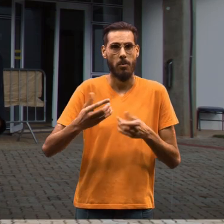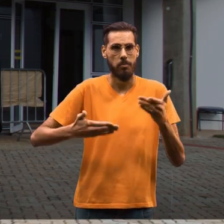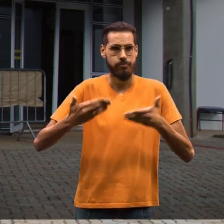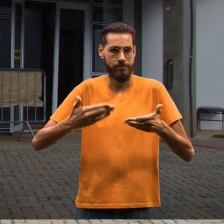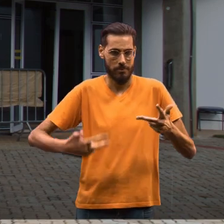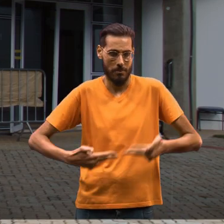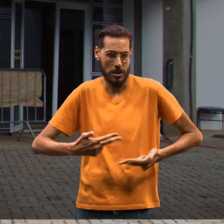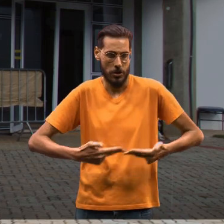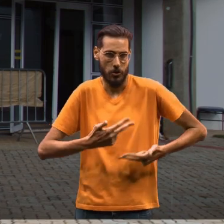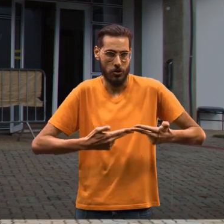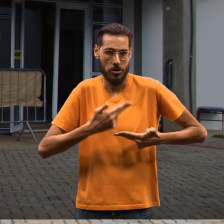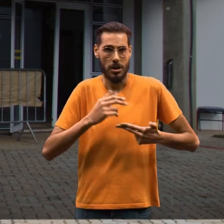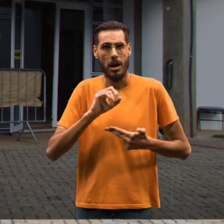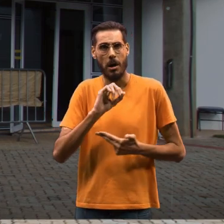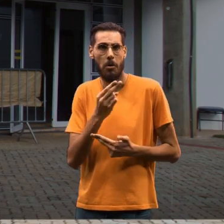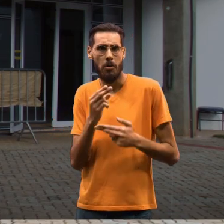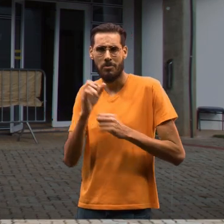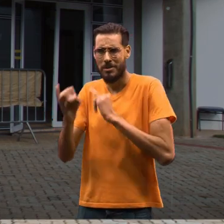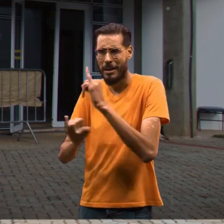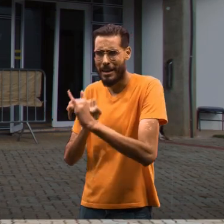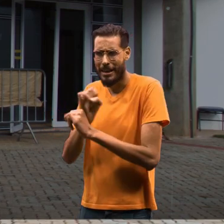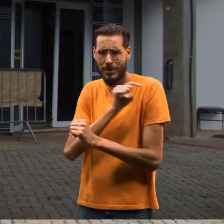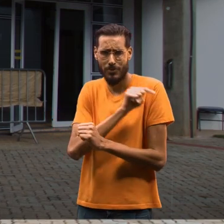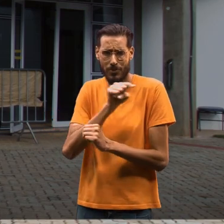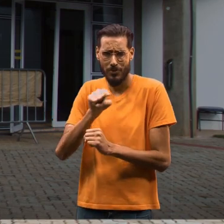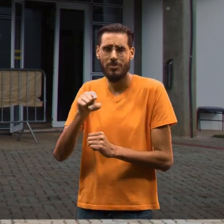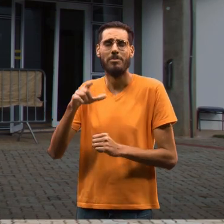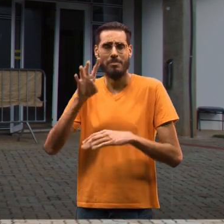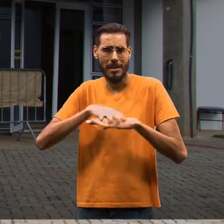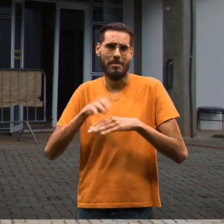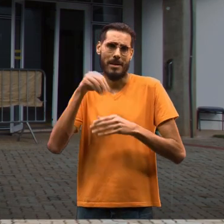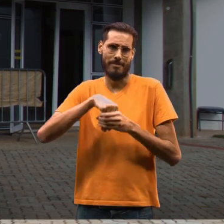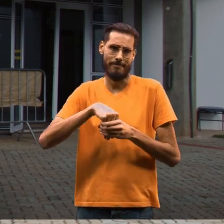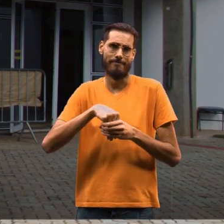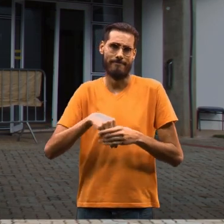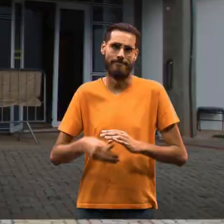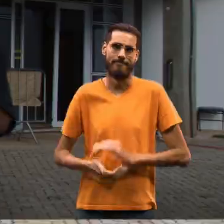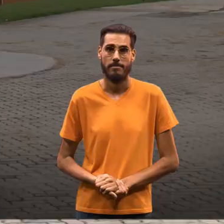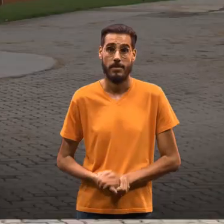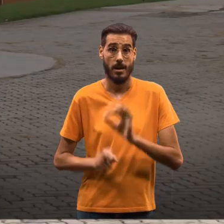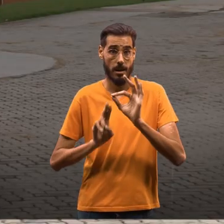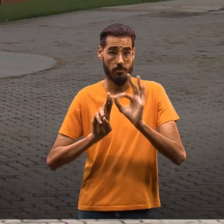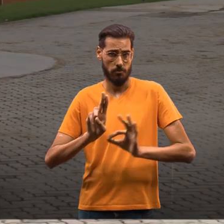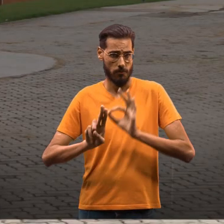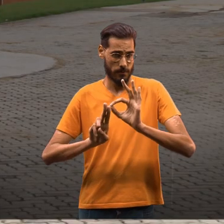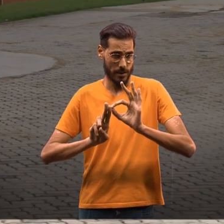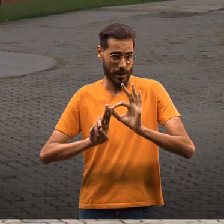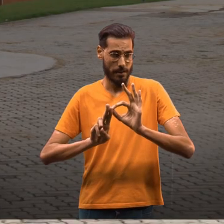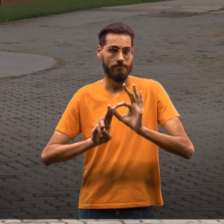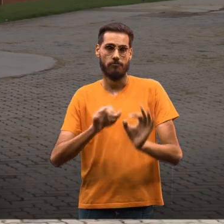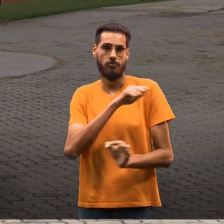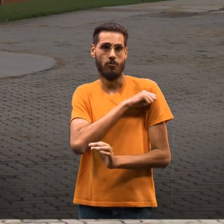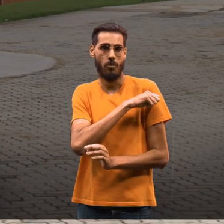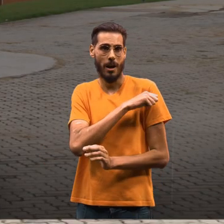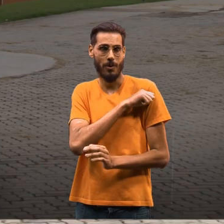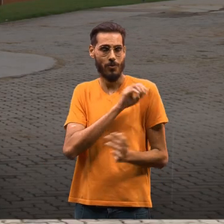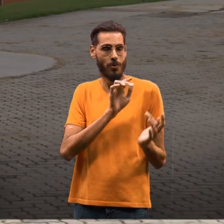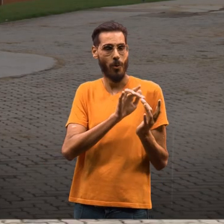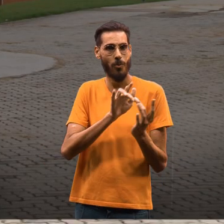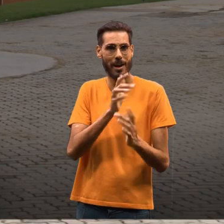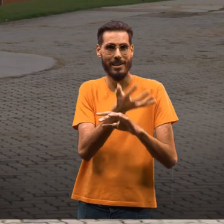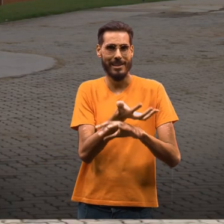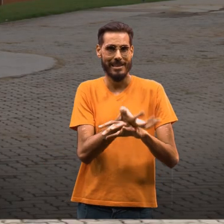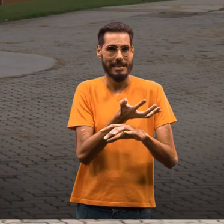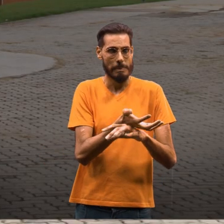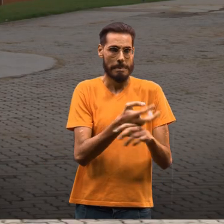uma cirurgia com robôs, até tudo que você faz na internet, tudo isso envolve algum tipo de matemática. Na UFSCar, o aluno tem contato com